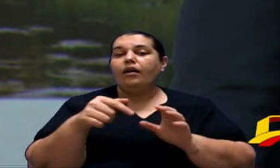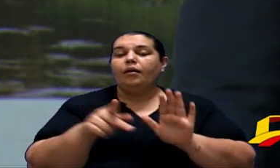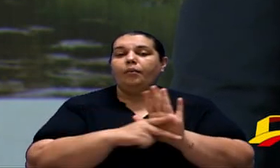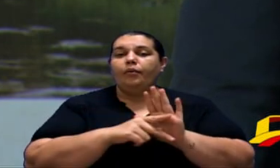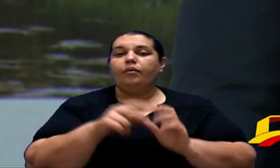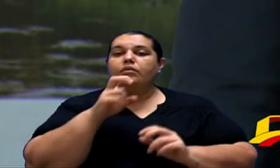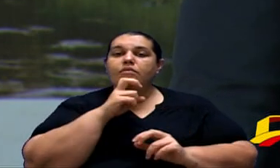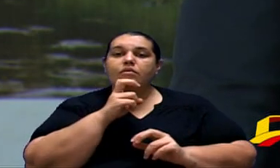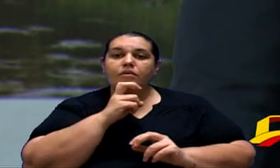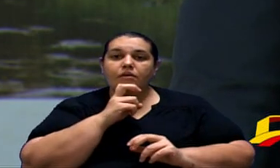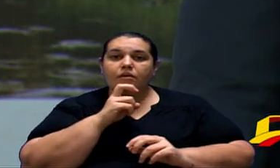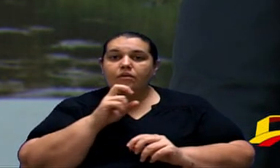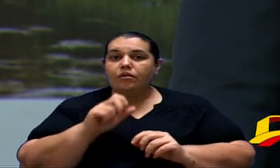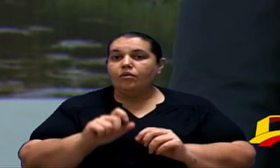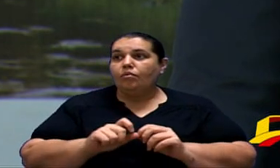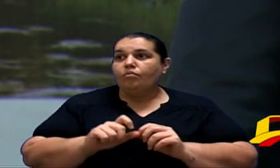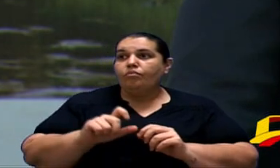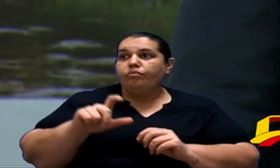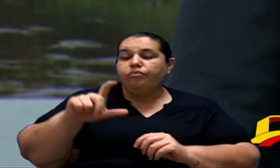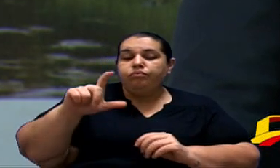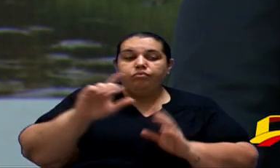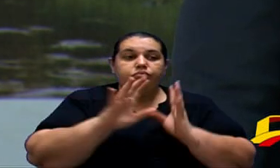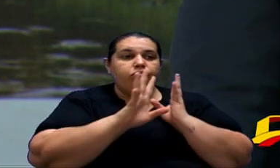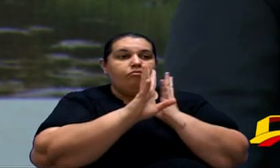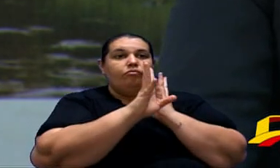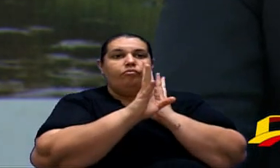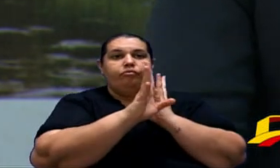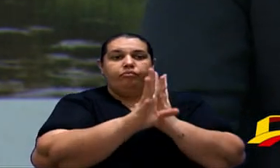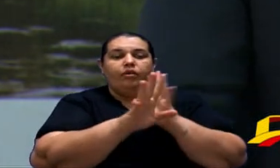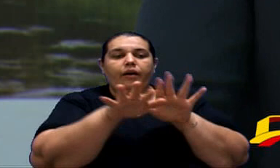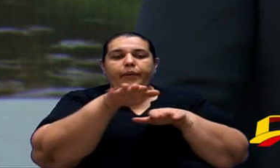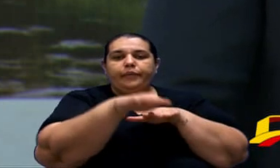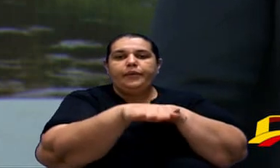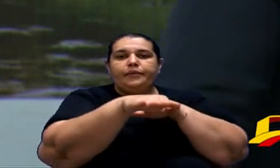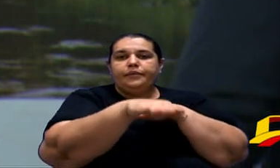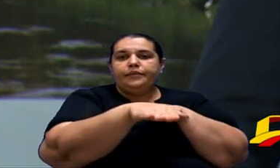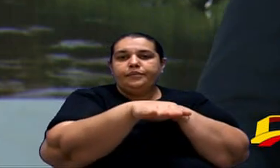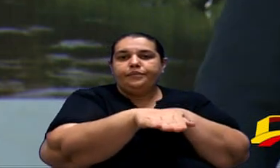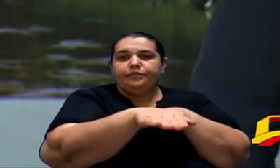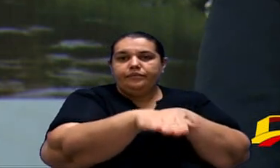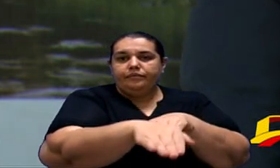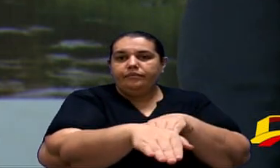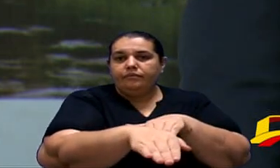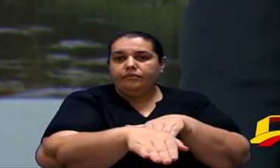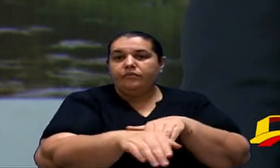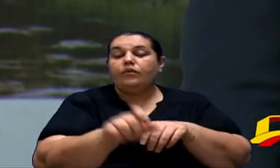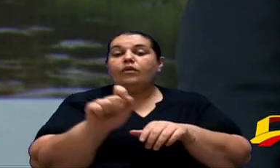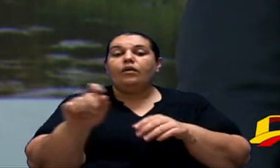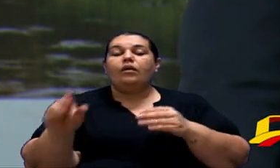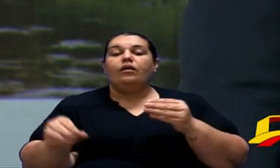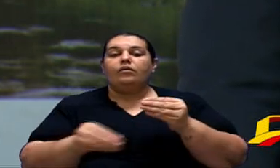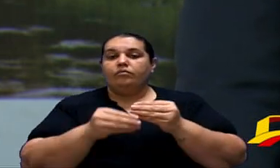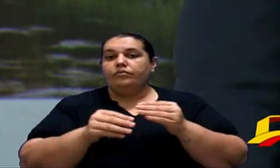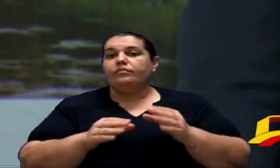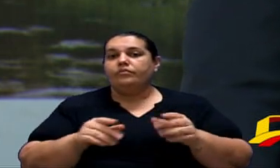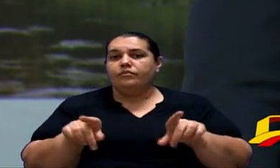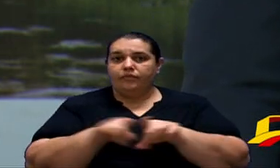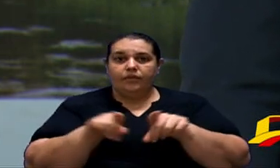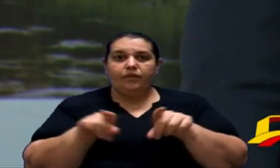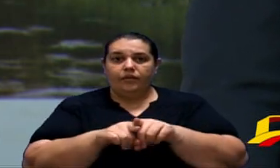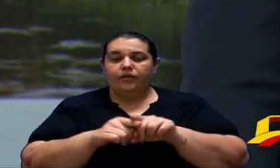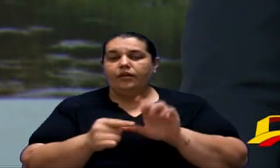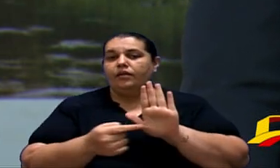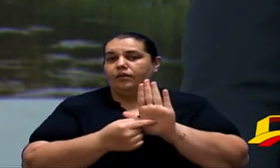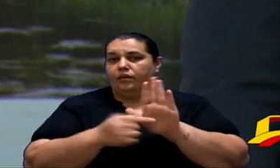é impedir o aumento das filas dos postos de combustíveis. Para concluir a pertinência da